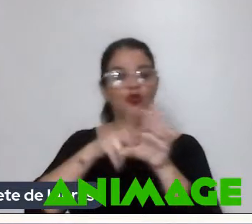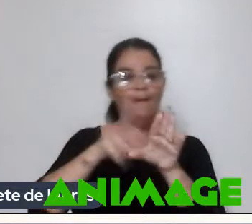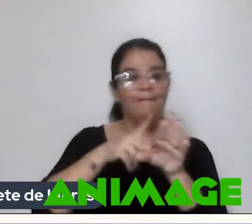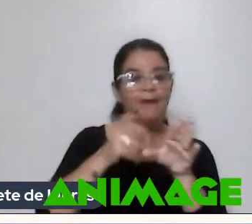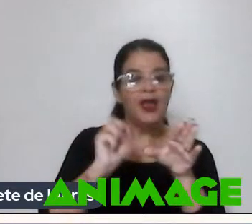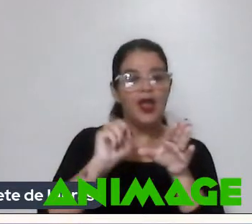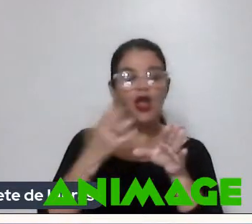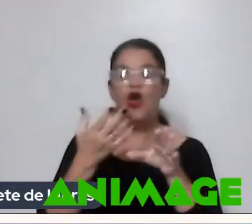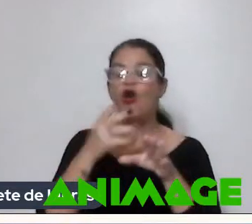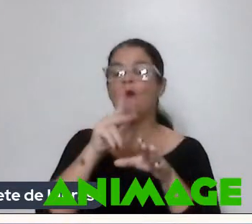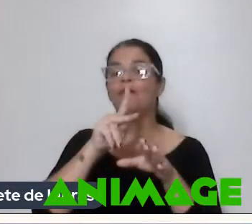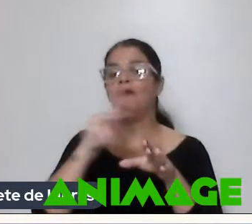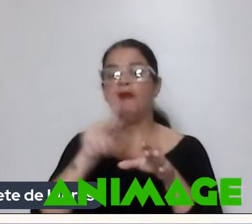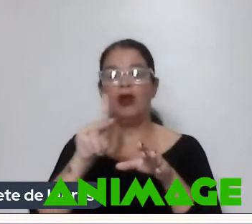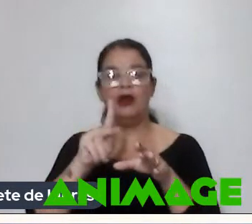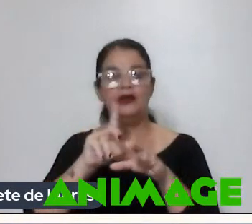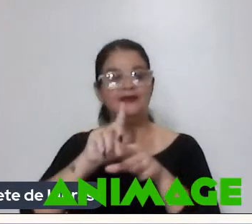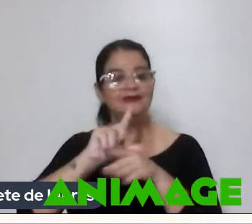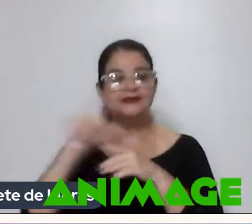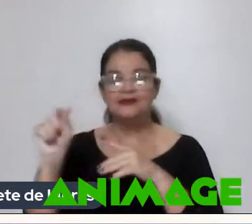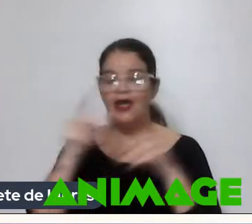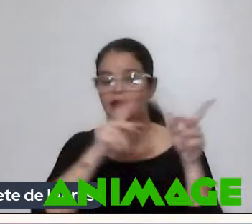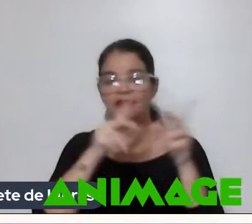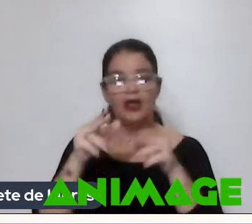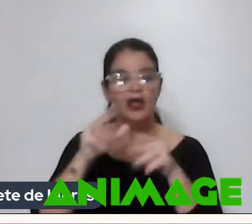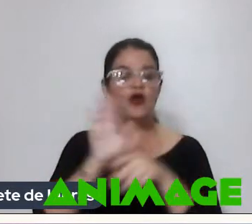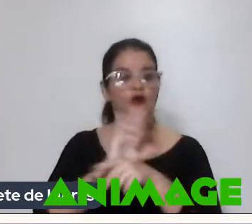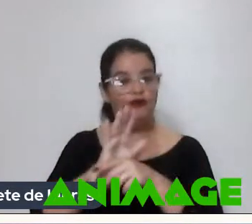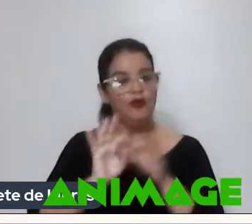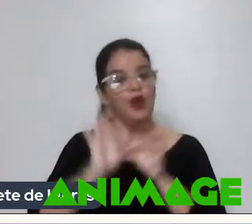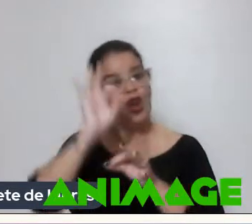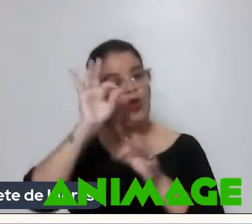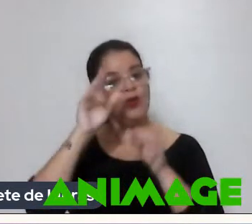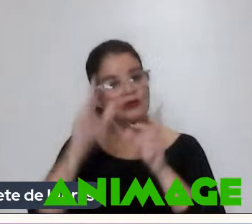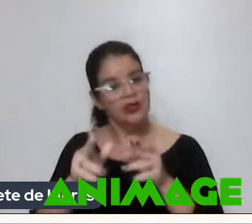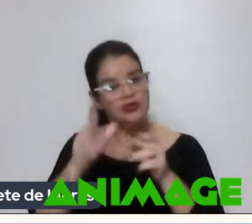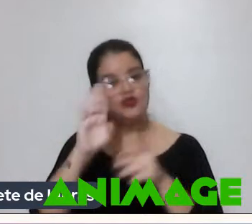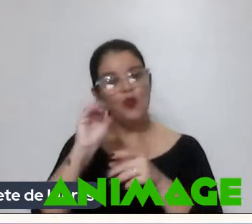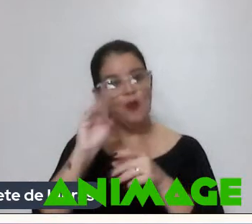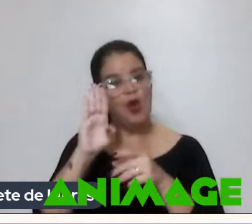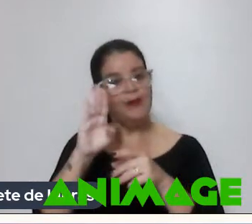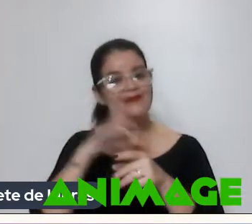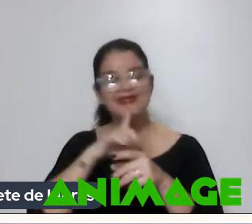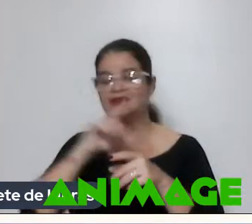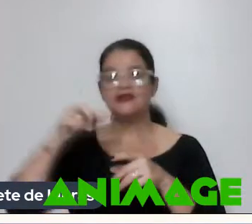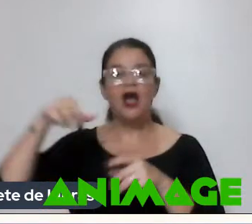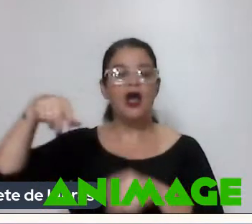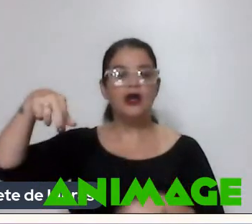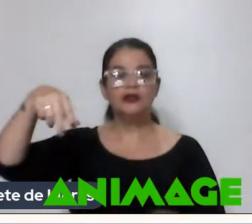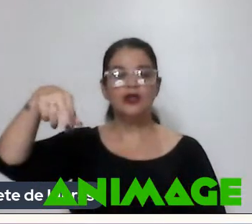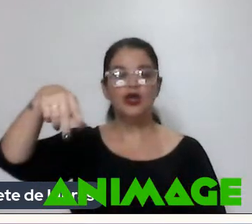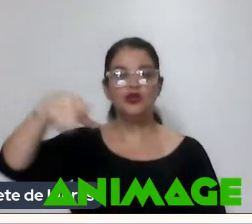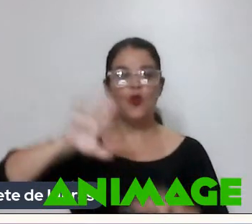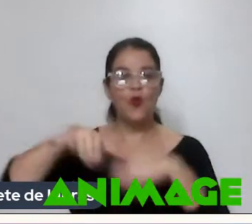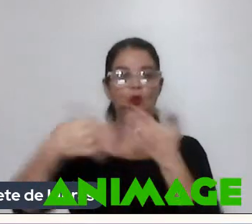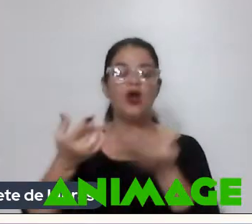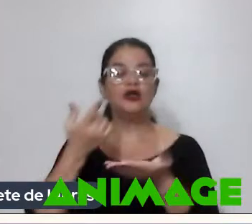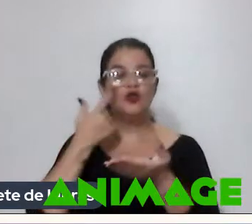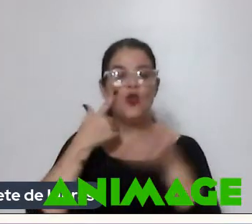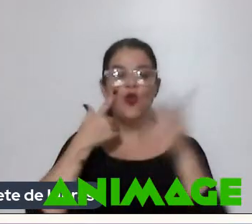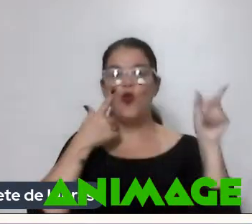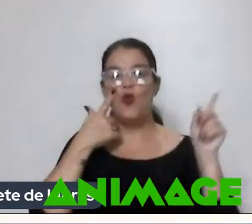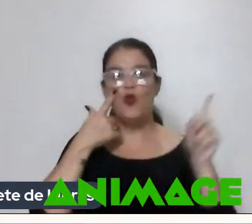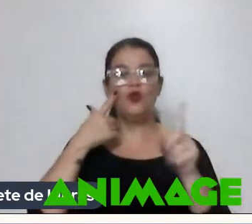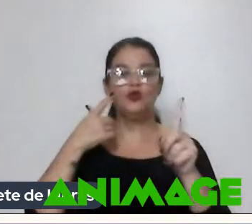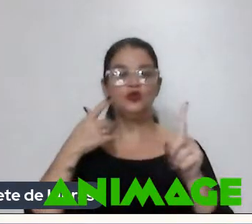um plano Que sai dessa cena E o boneco O longa tem muito isso O Bob sai andando Quando corta Ele está chegando Sabe